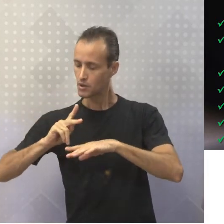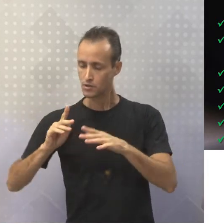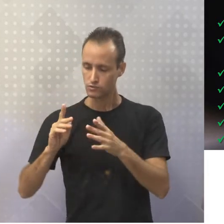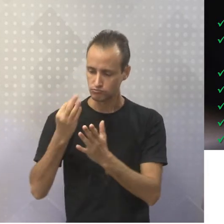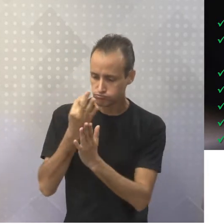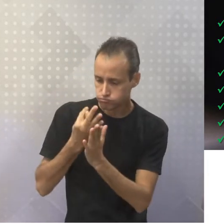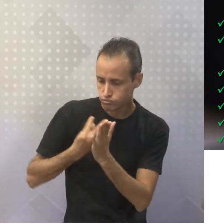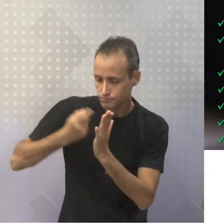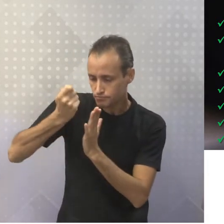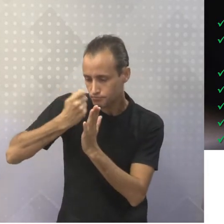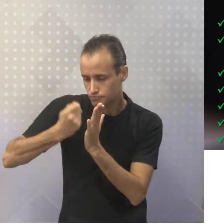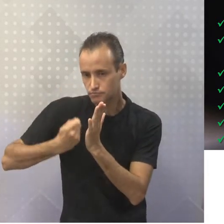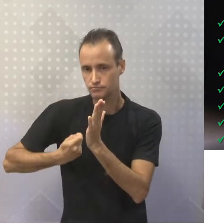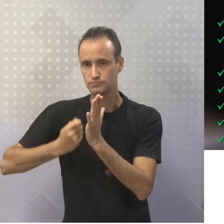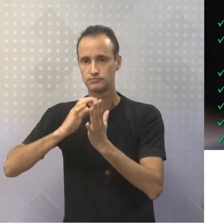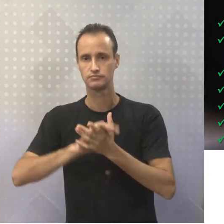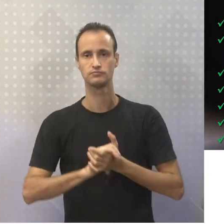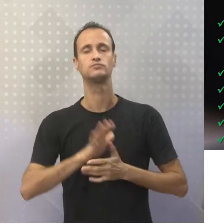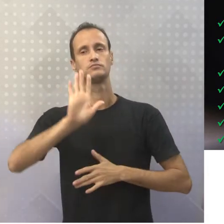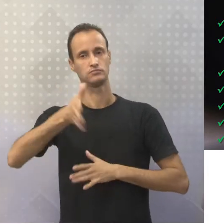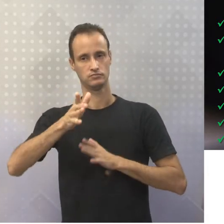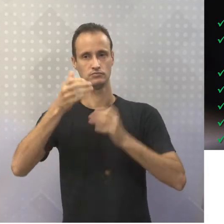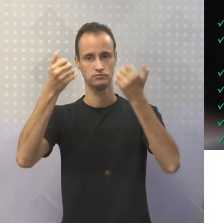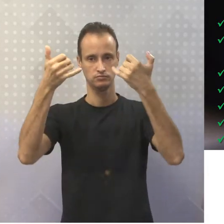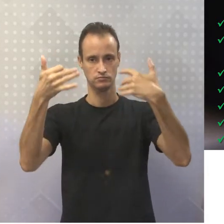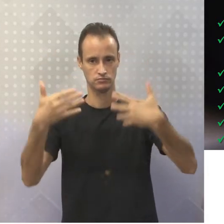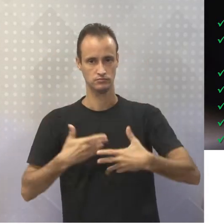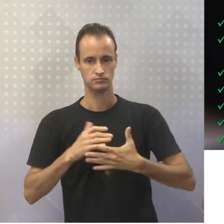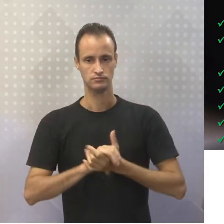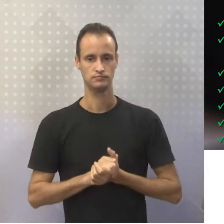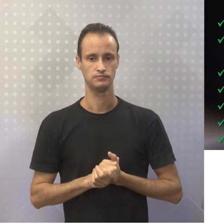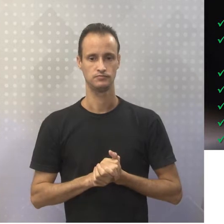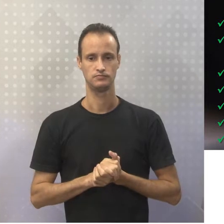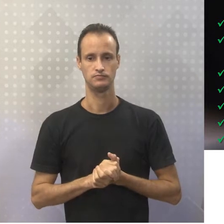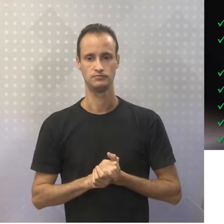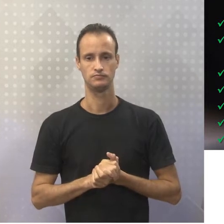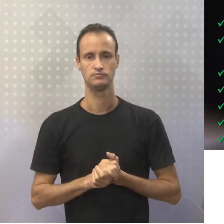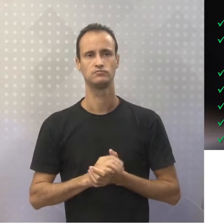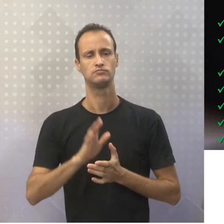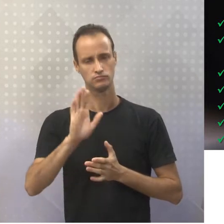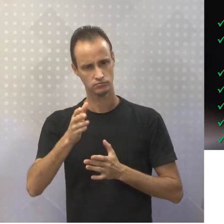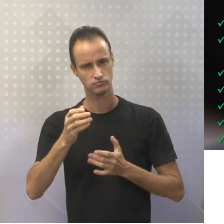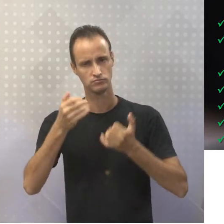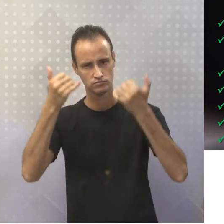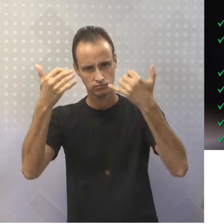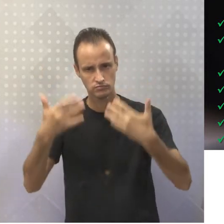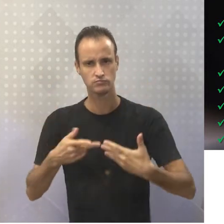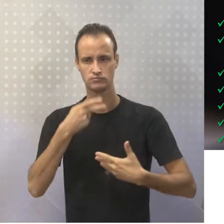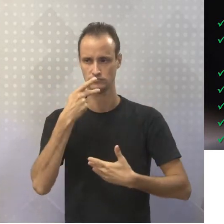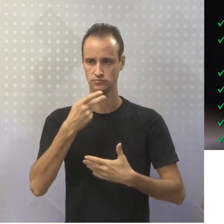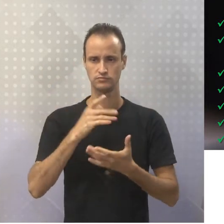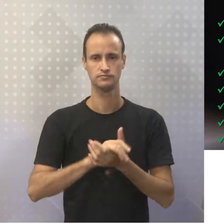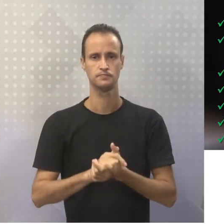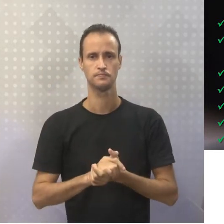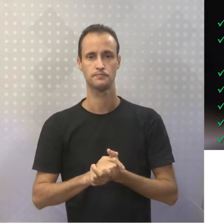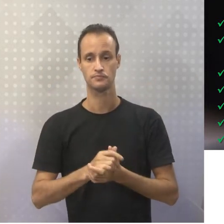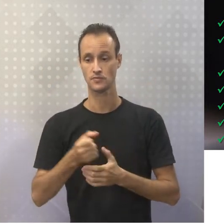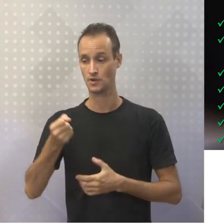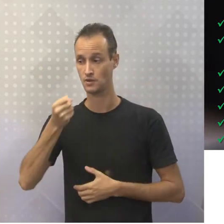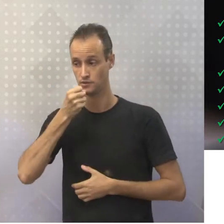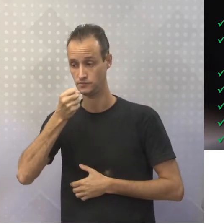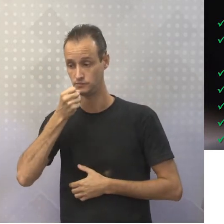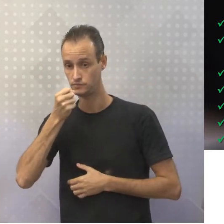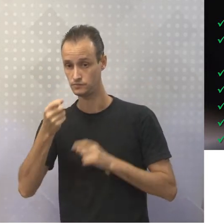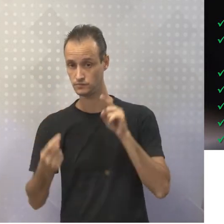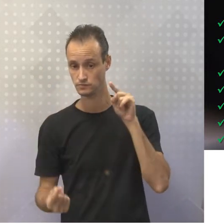Como eu já falei aqui, já algumas vezes, então, a reportagem, ela